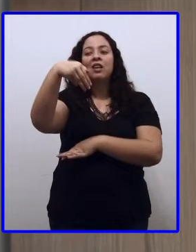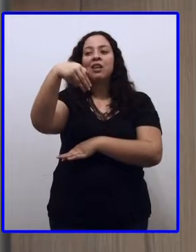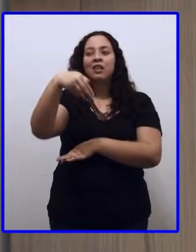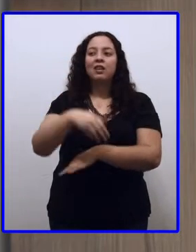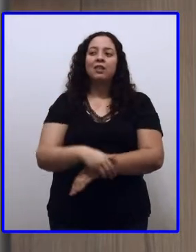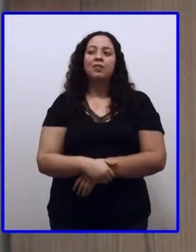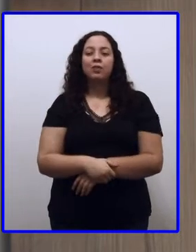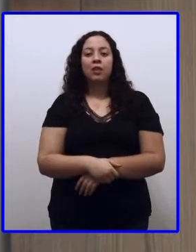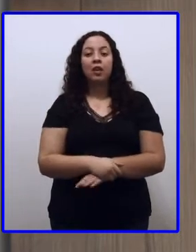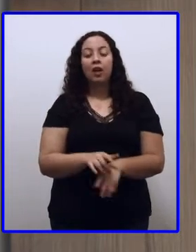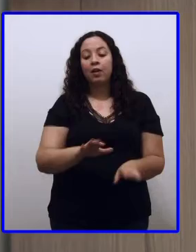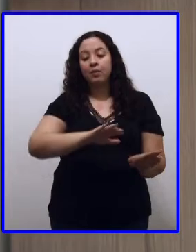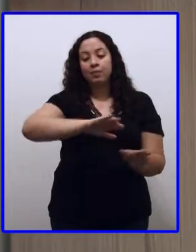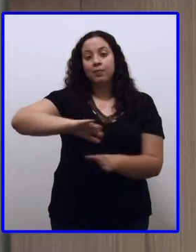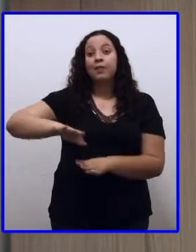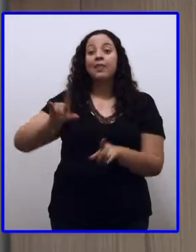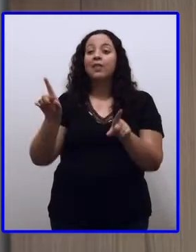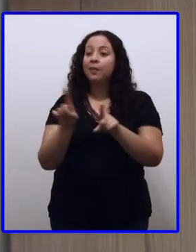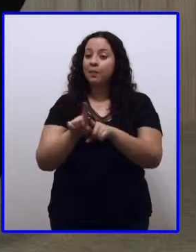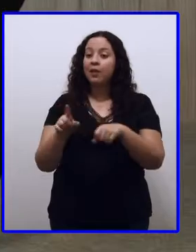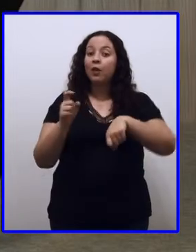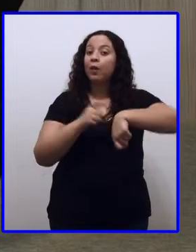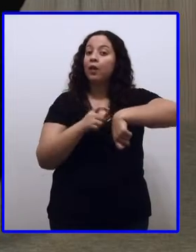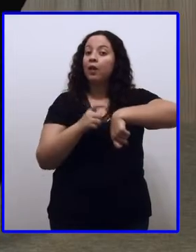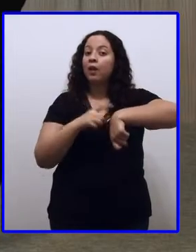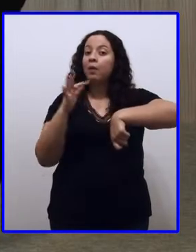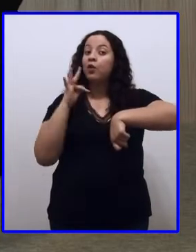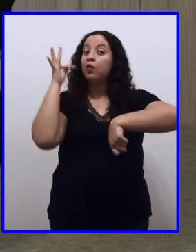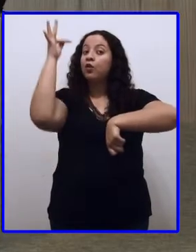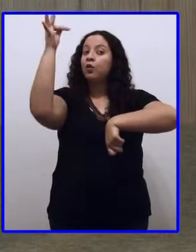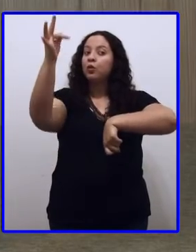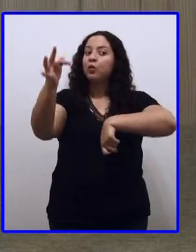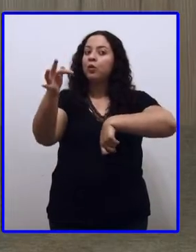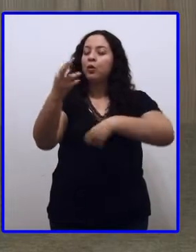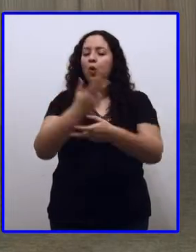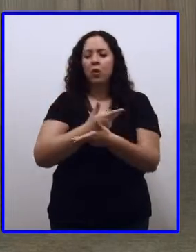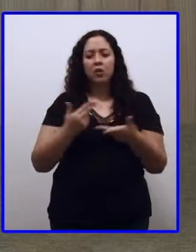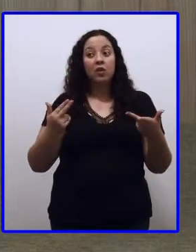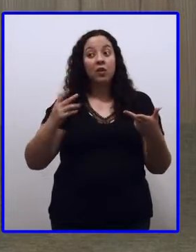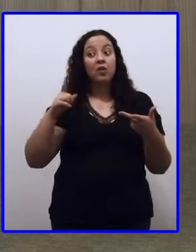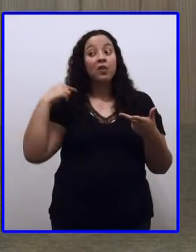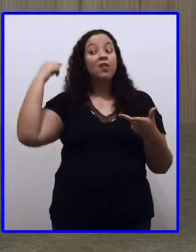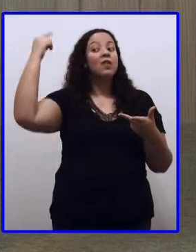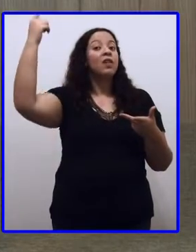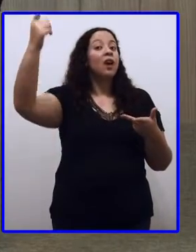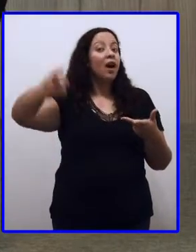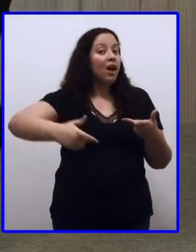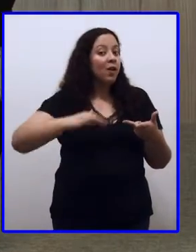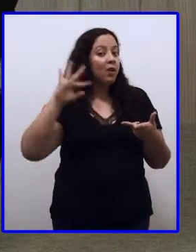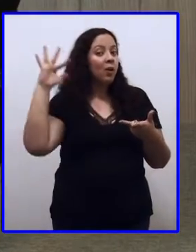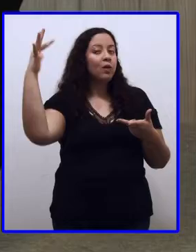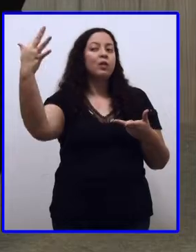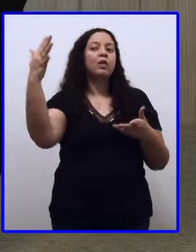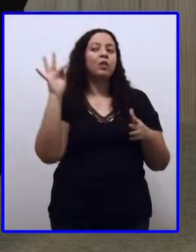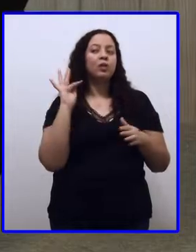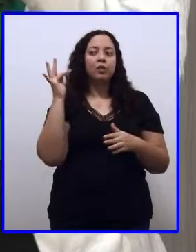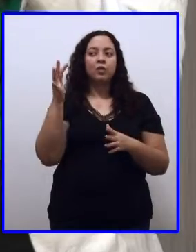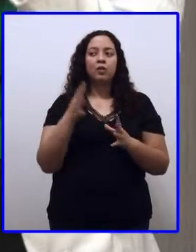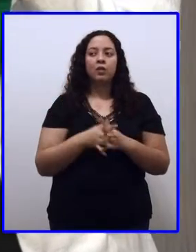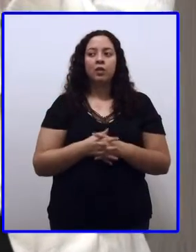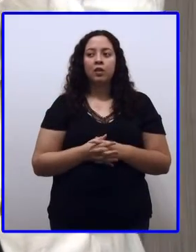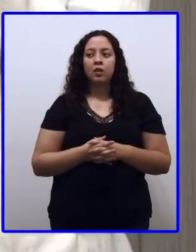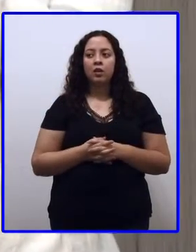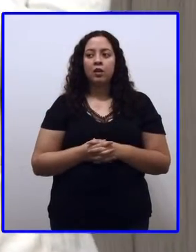outro, Pro Camila? Ah, o outro é o futuro. É aquilo que vai acontecer. Mas, pessoal, prestem muita atenção.